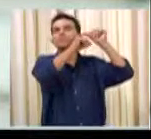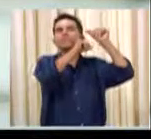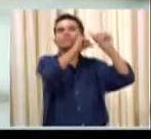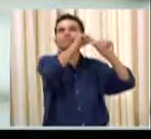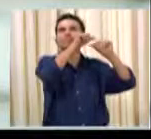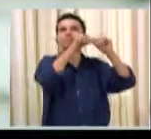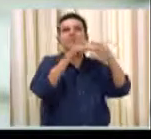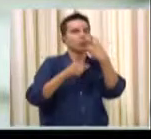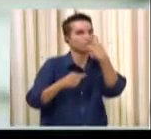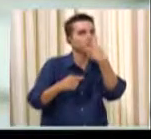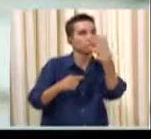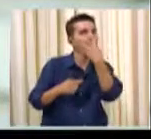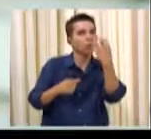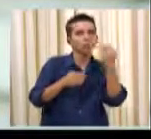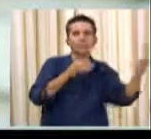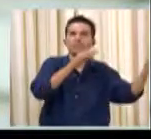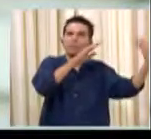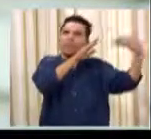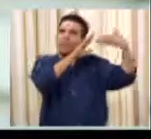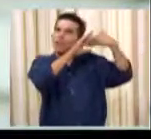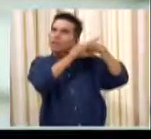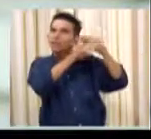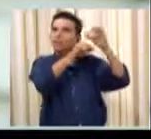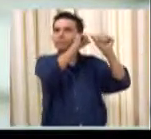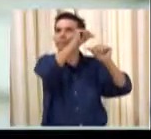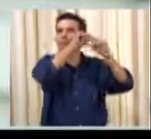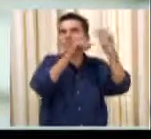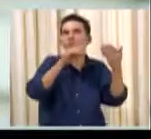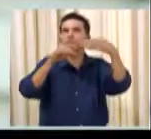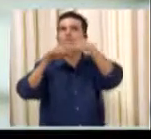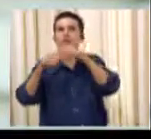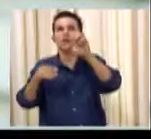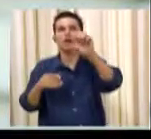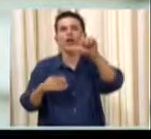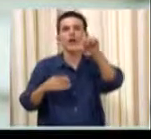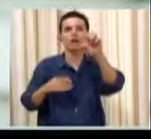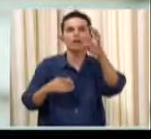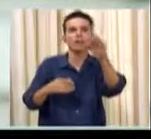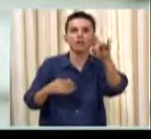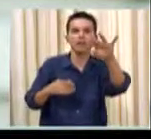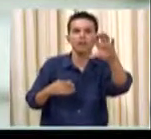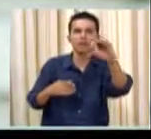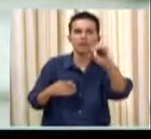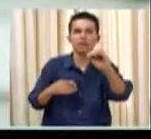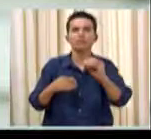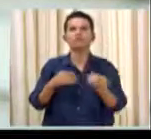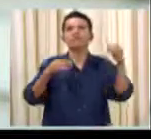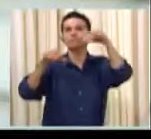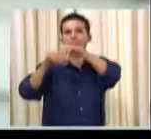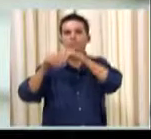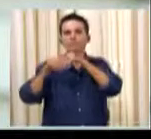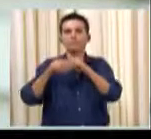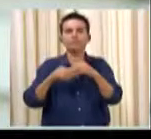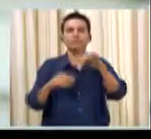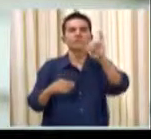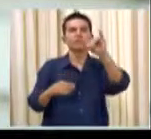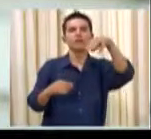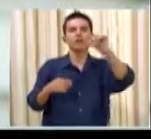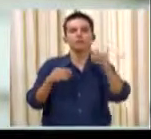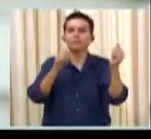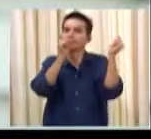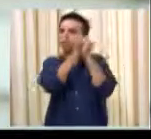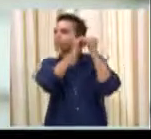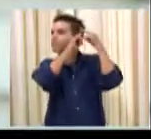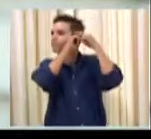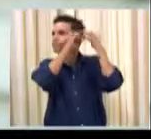estímulo elétrico. E aí, transmitir por essa antena. Que está com o imã na cabeça. E isso